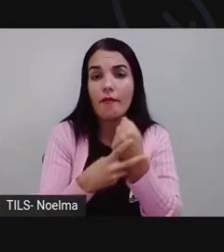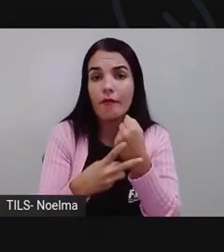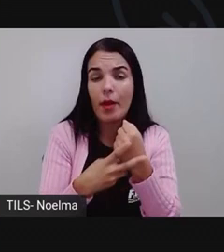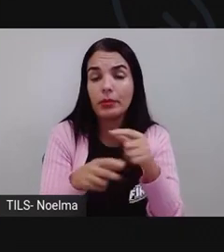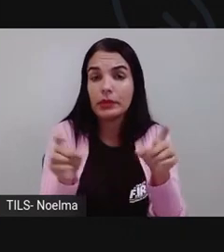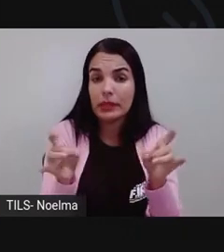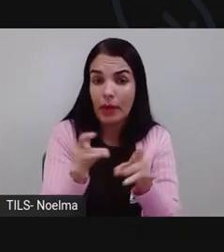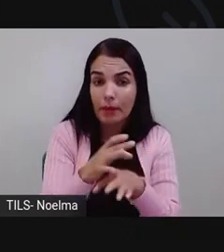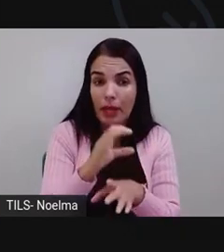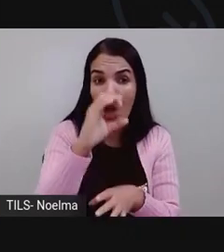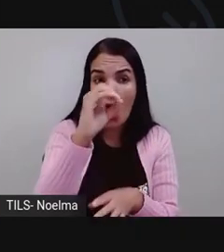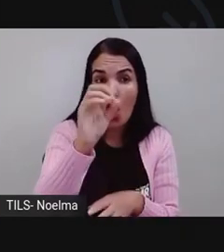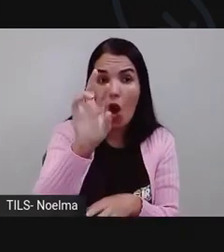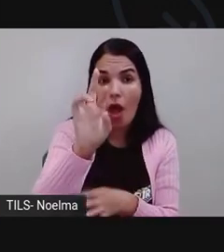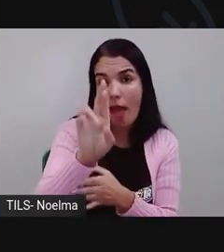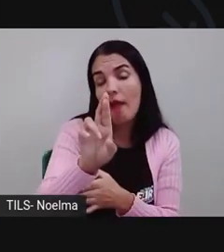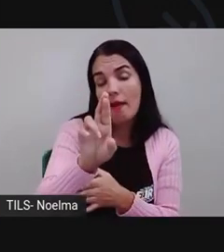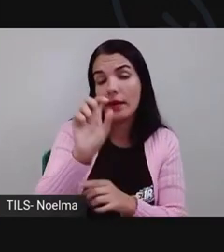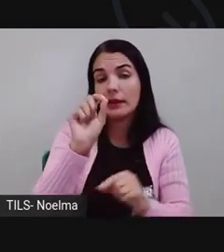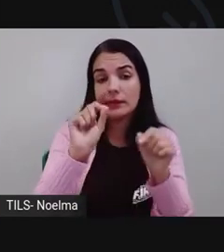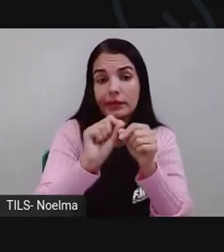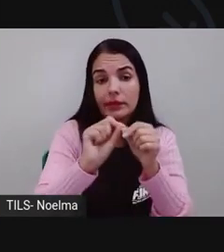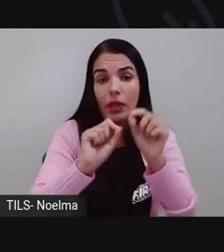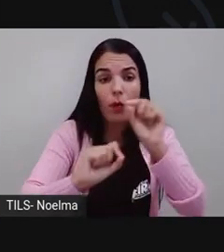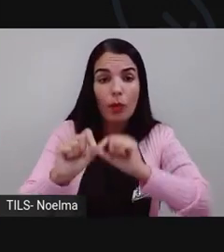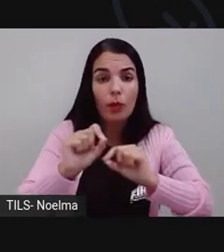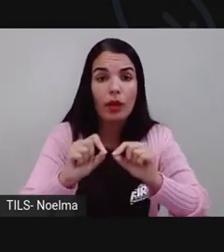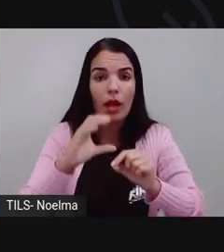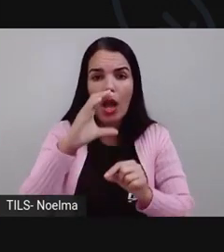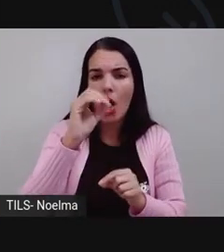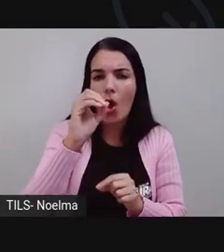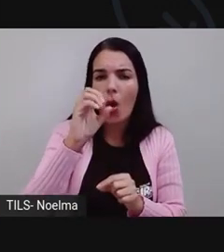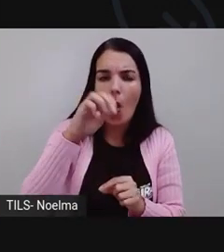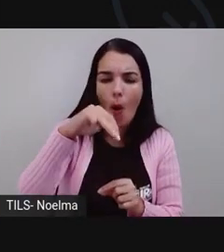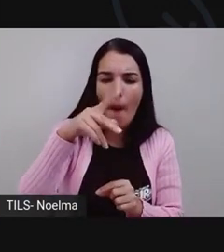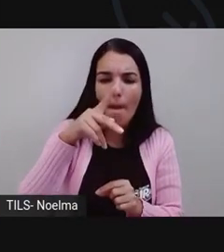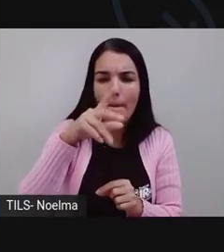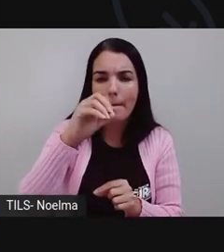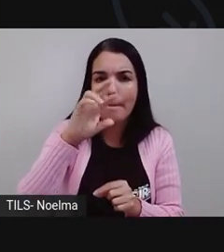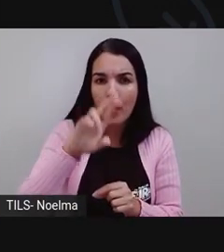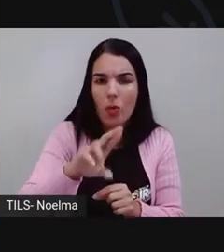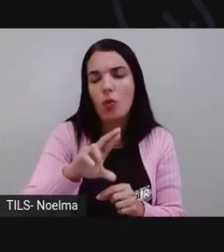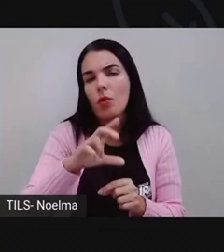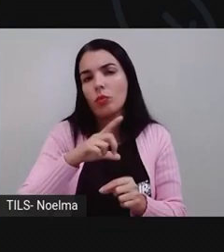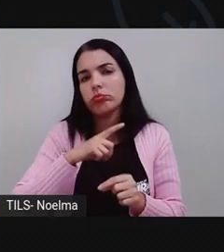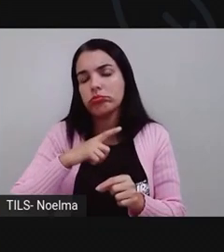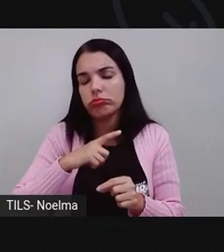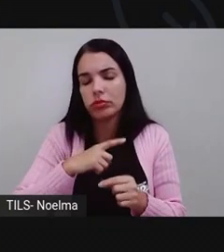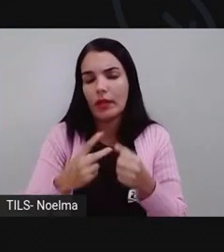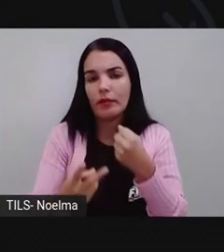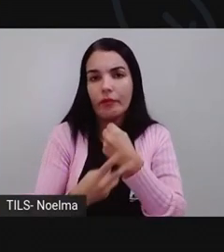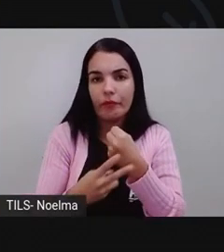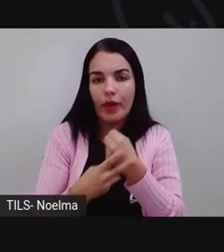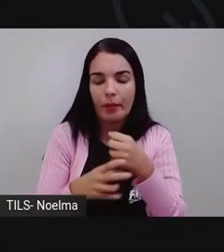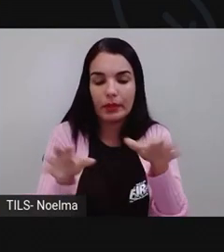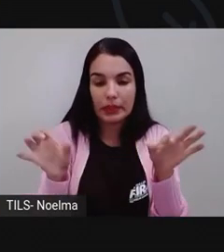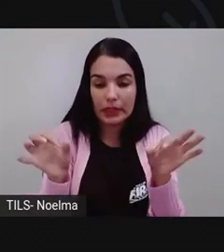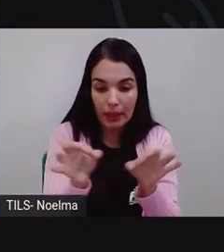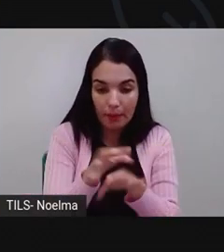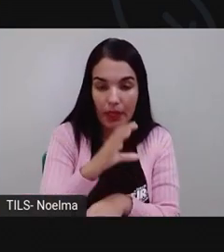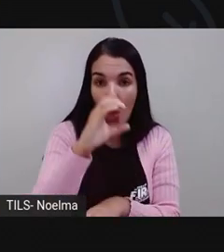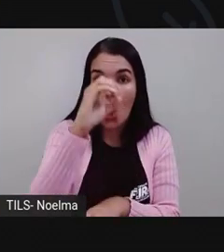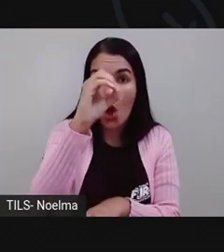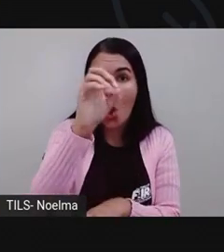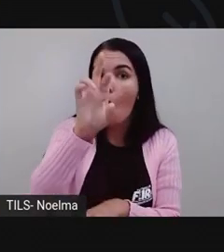terminados em OR, que poderia ser compor, decompor. São verbos que terminam em OR,